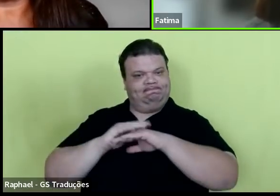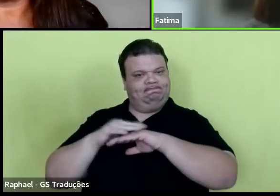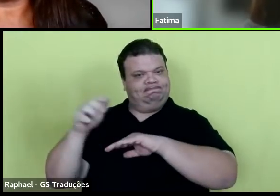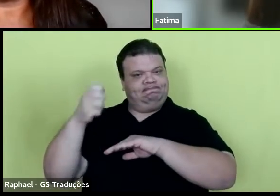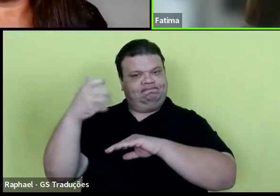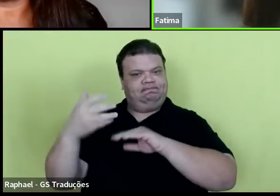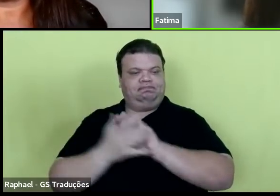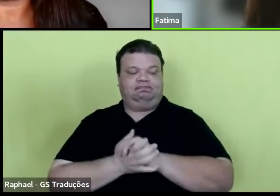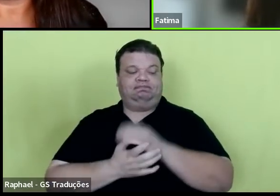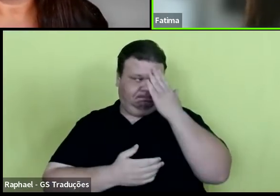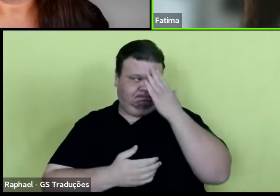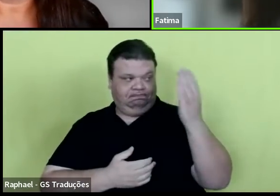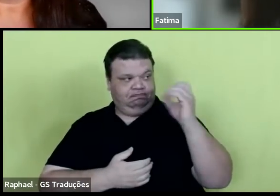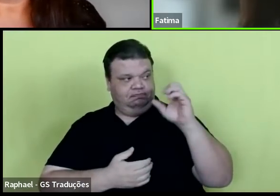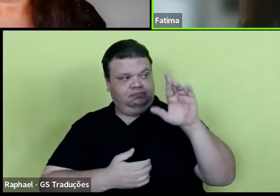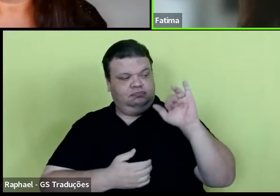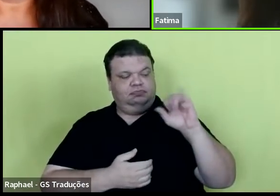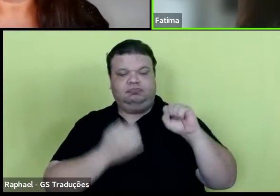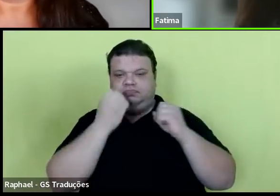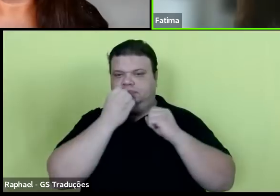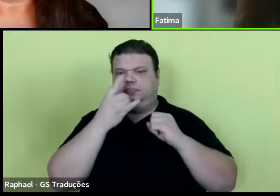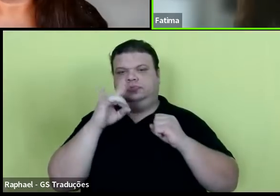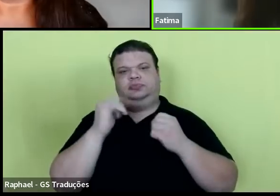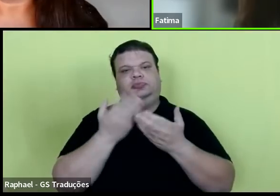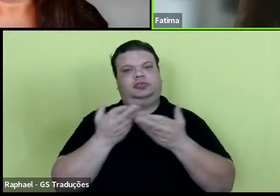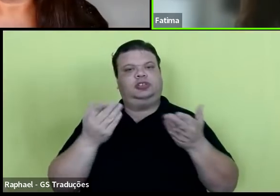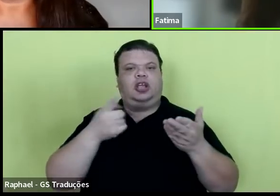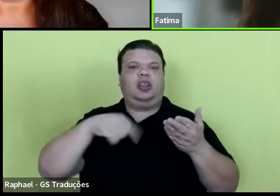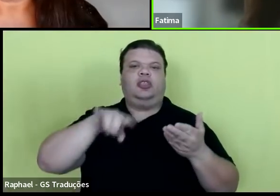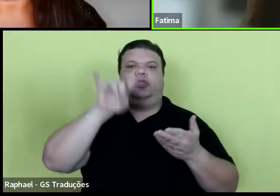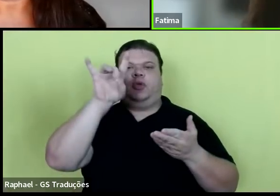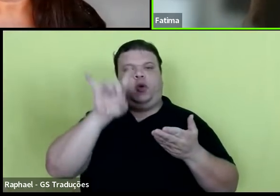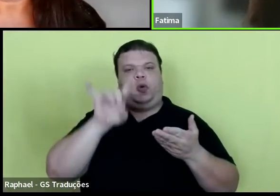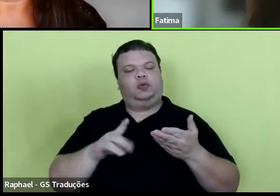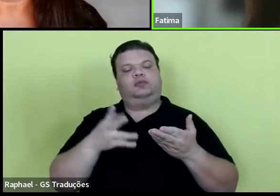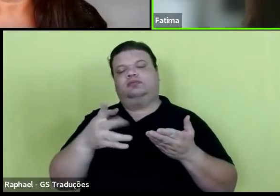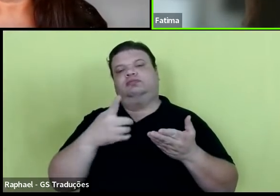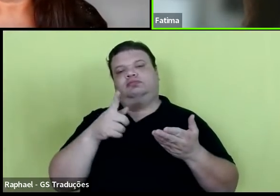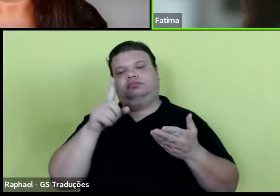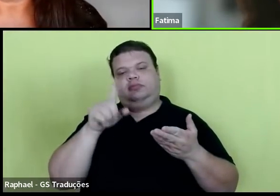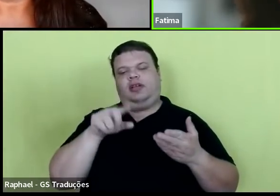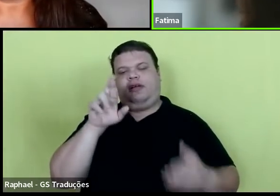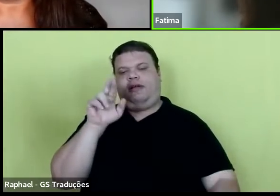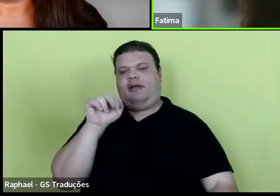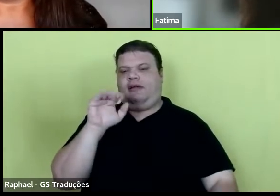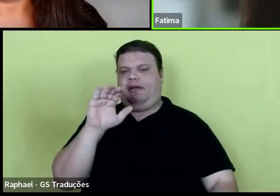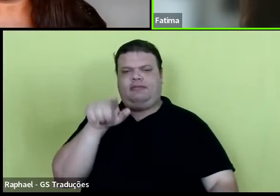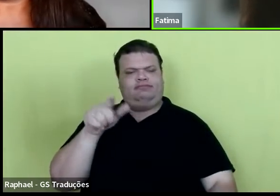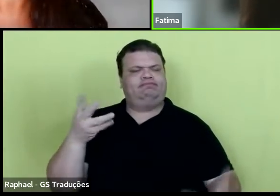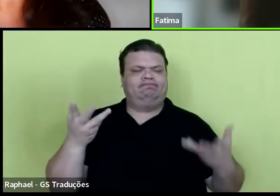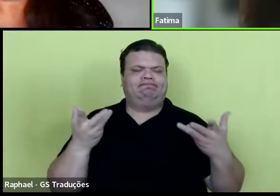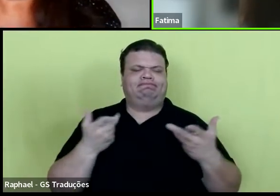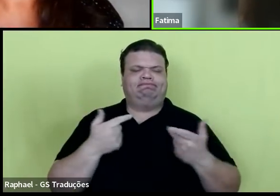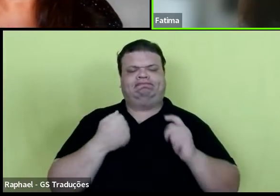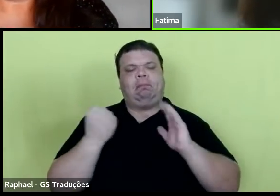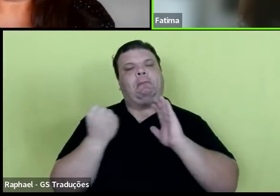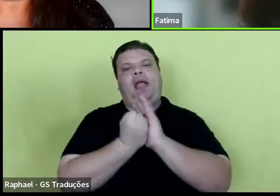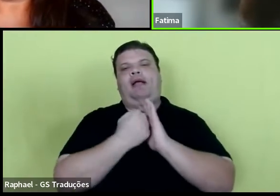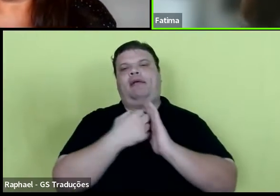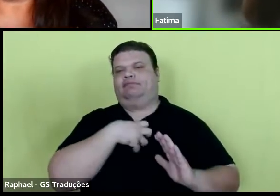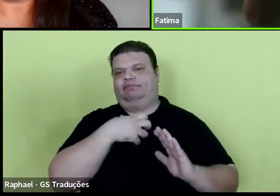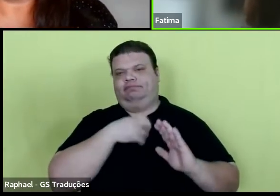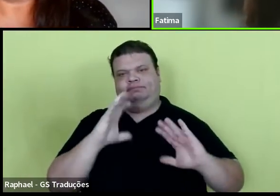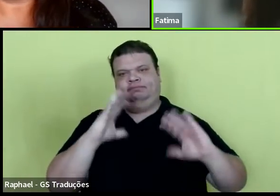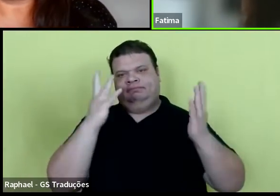Obrigada, Cris. Bom dia a todos e todas. A Raik sempre é um evento muito marcante para os nossos